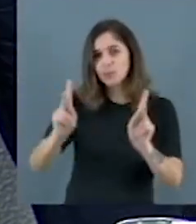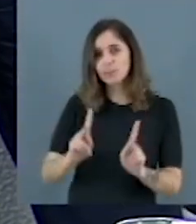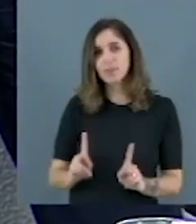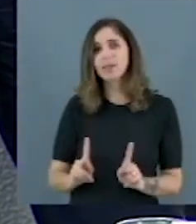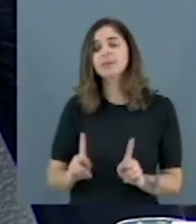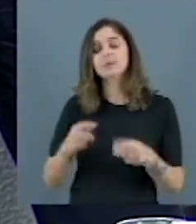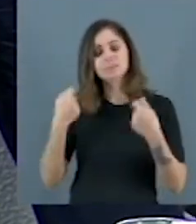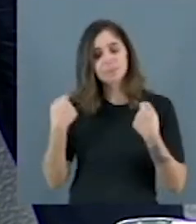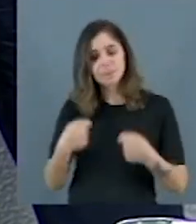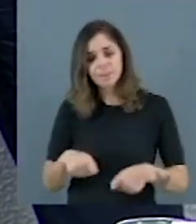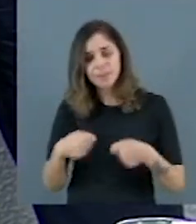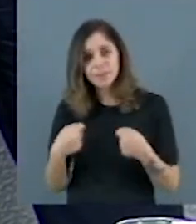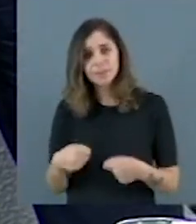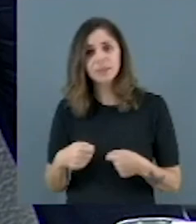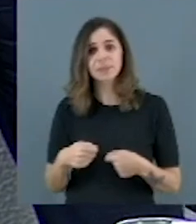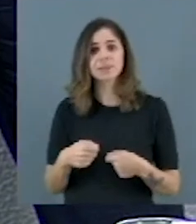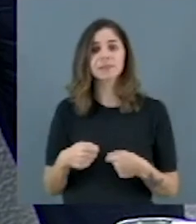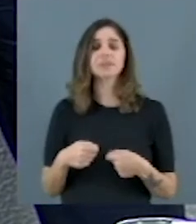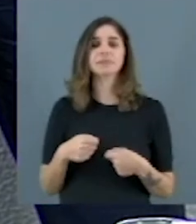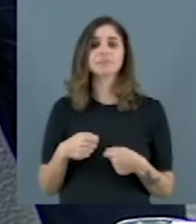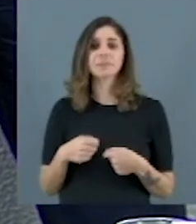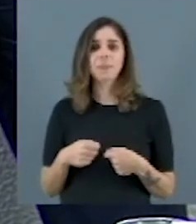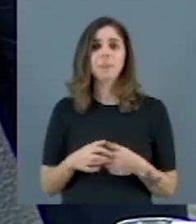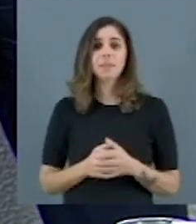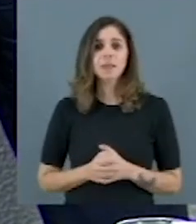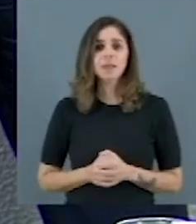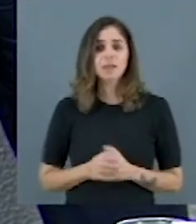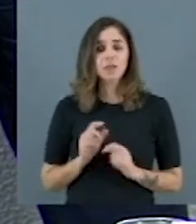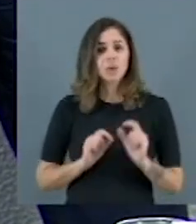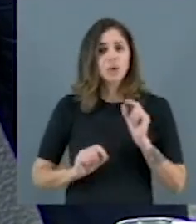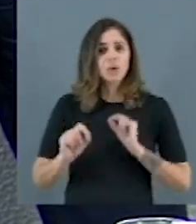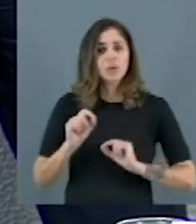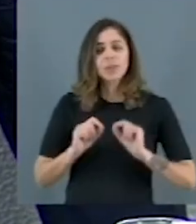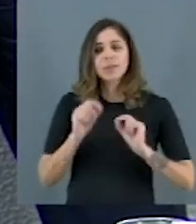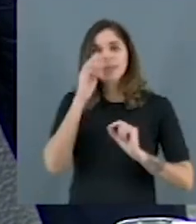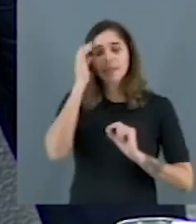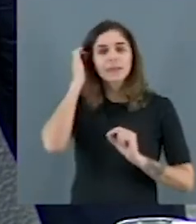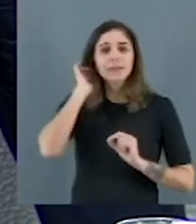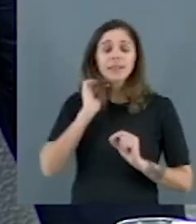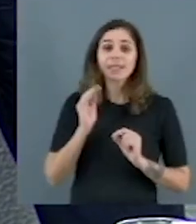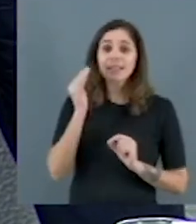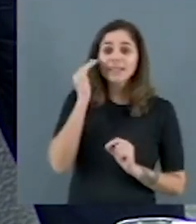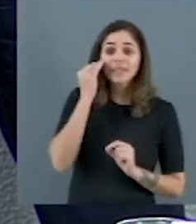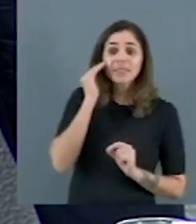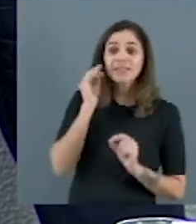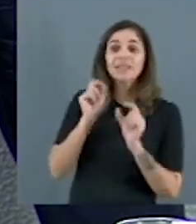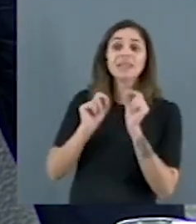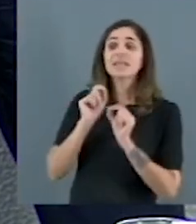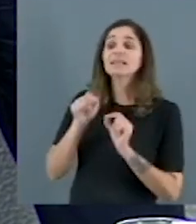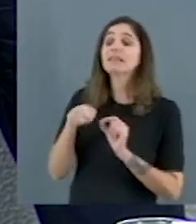necessariamente pelos modos de entendimento de quem é o outro.